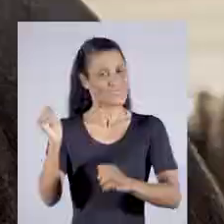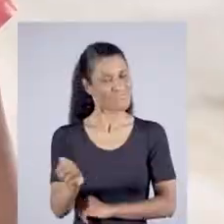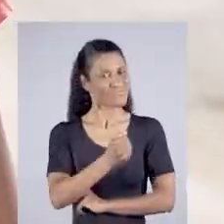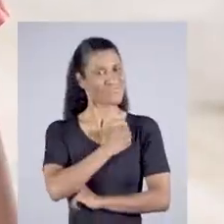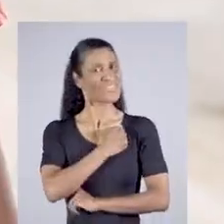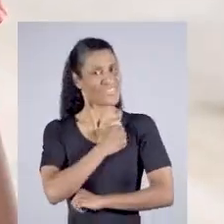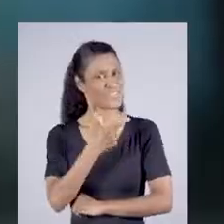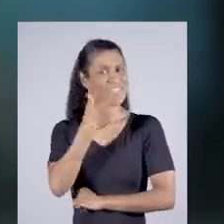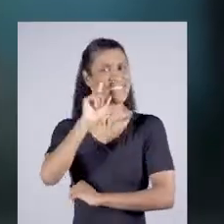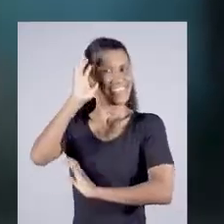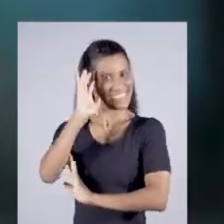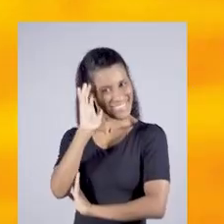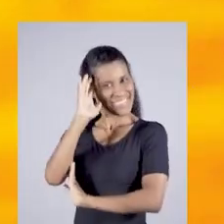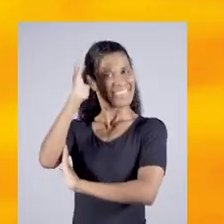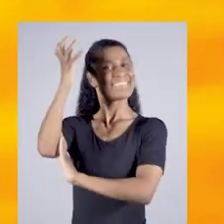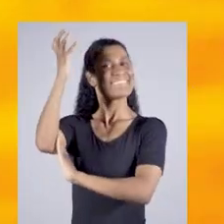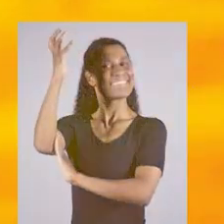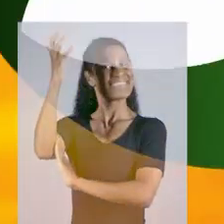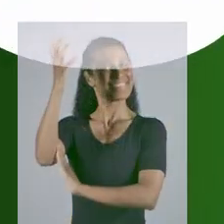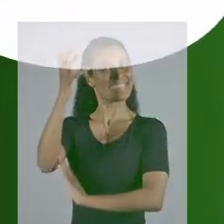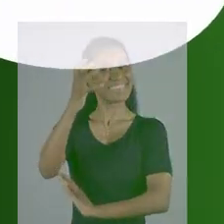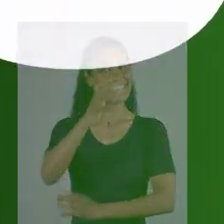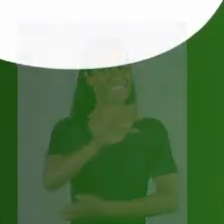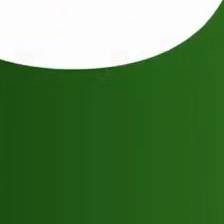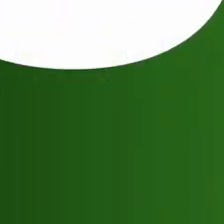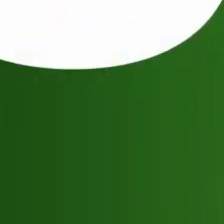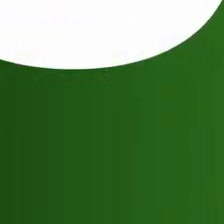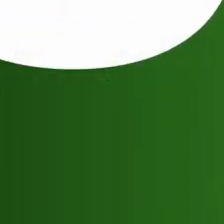Com Melo a gente tem solução.